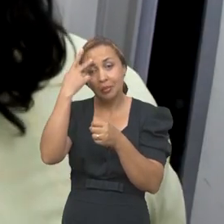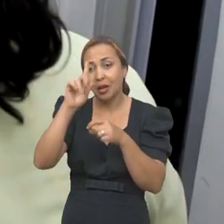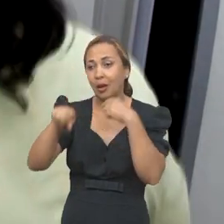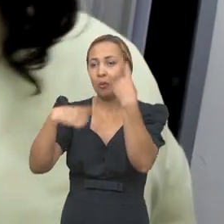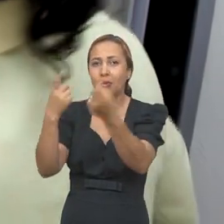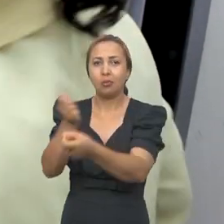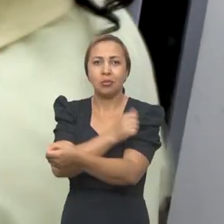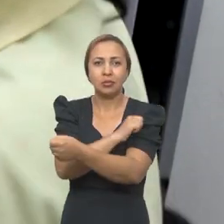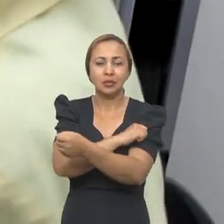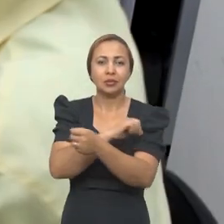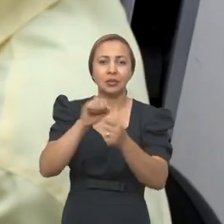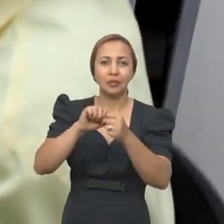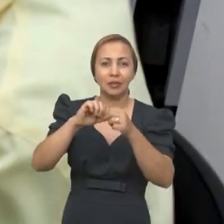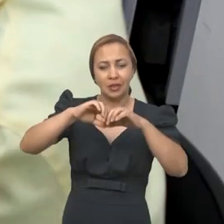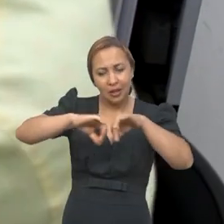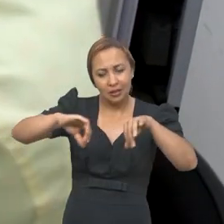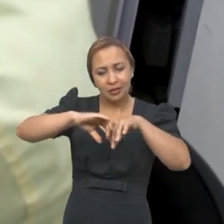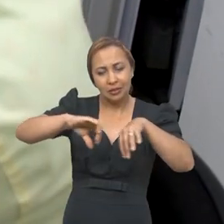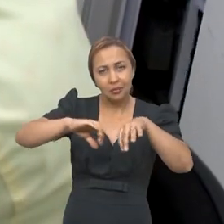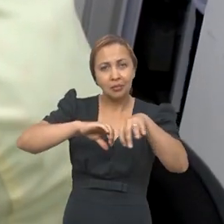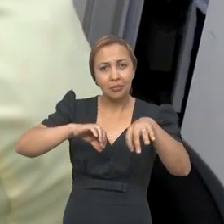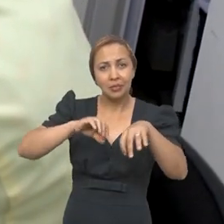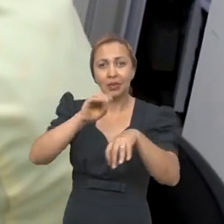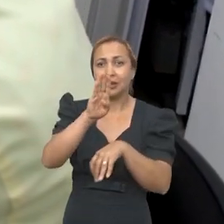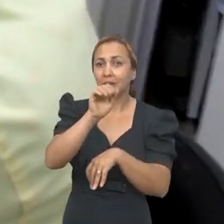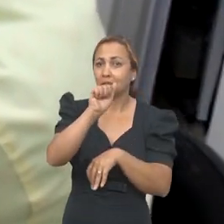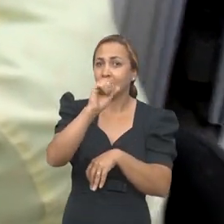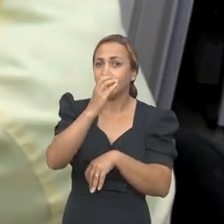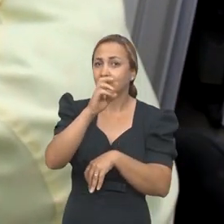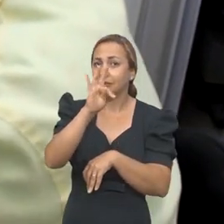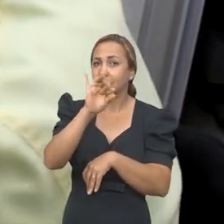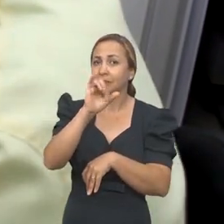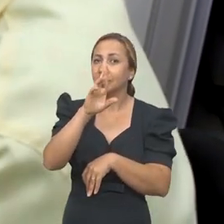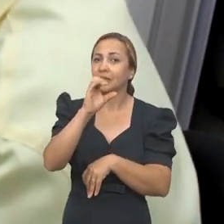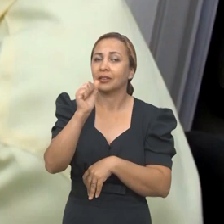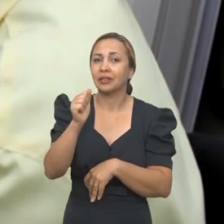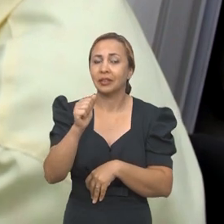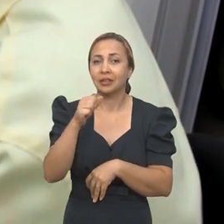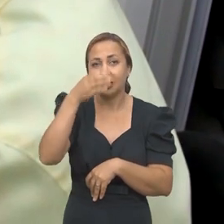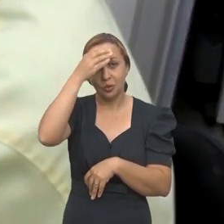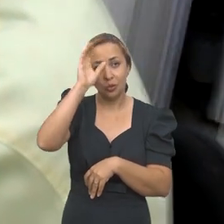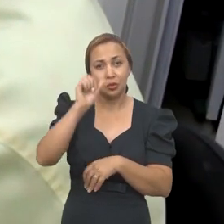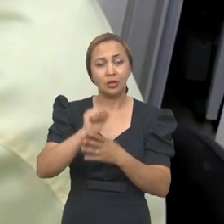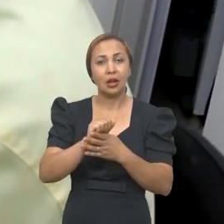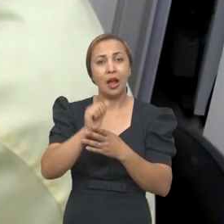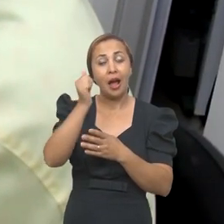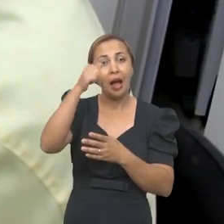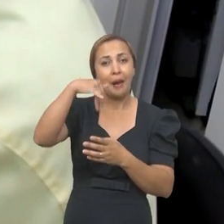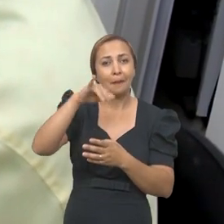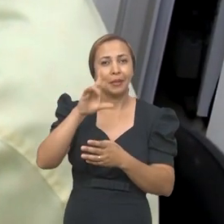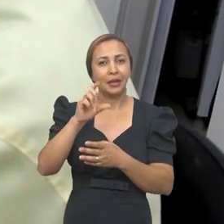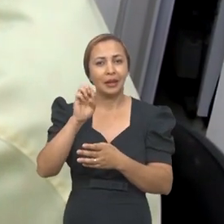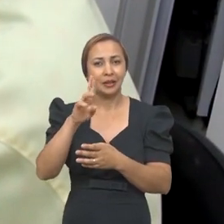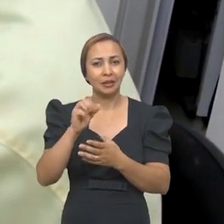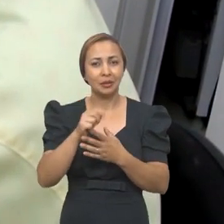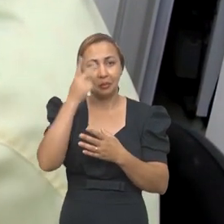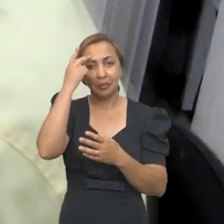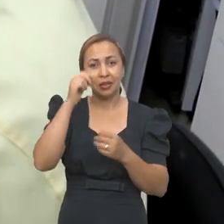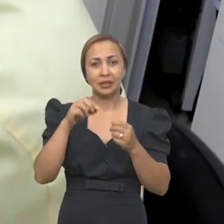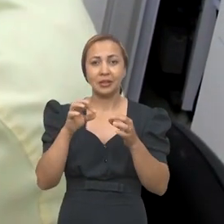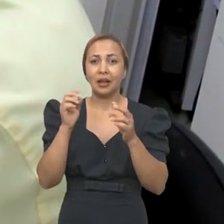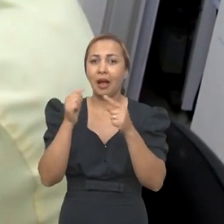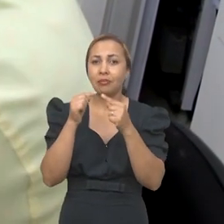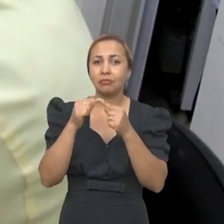repassou para a aluna seguinte que faz a dispersão dessa bactéria no meio de cultura H. Miller Hinton